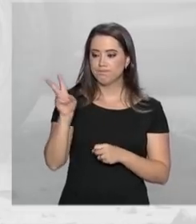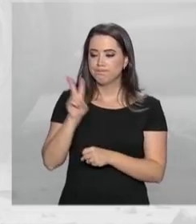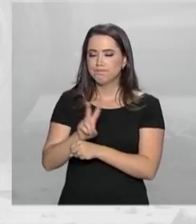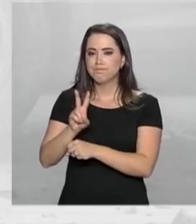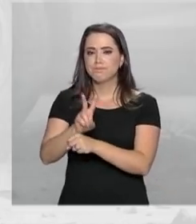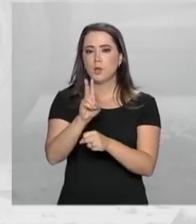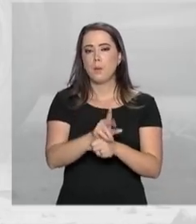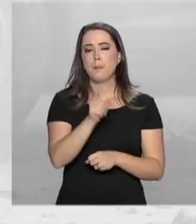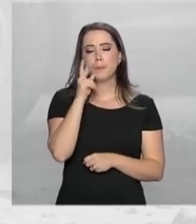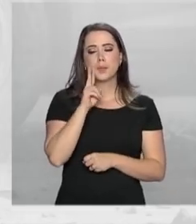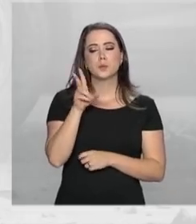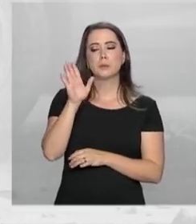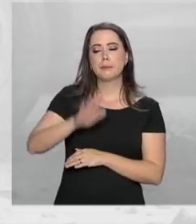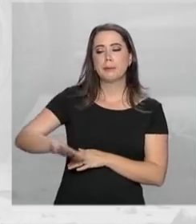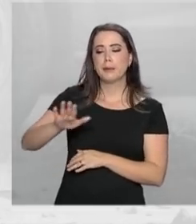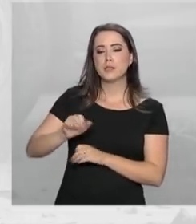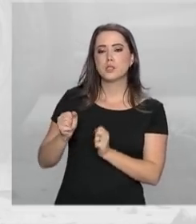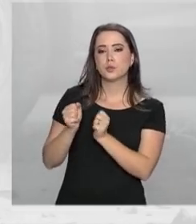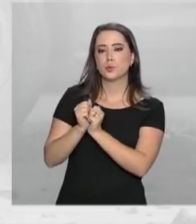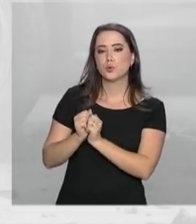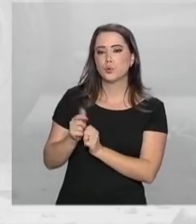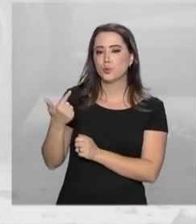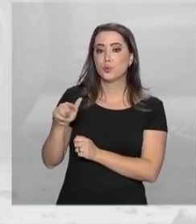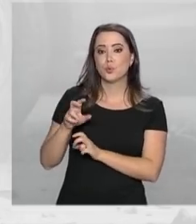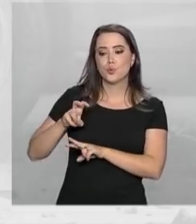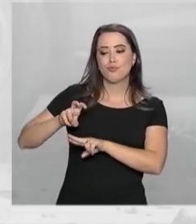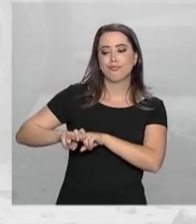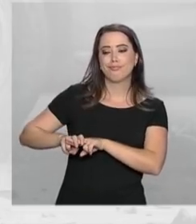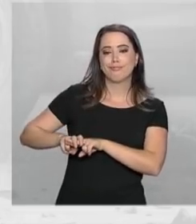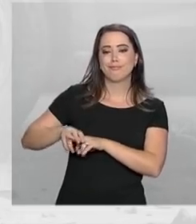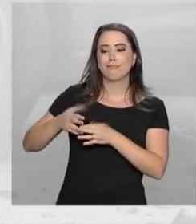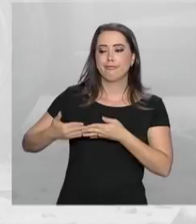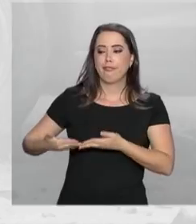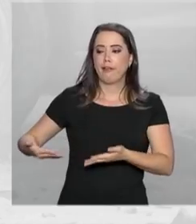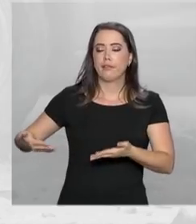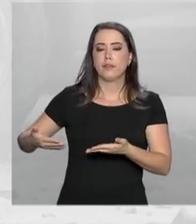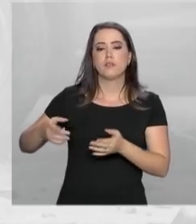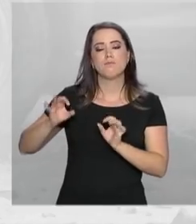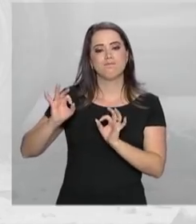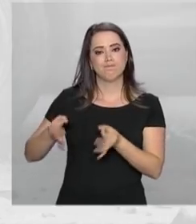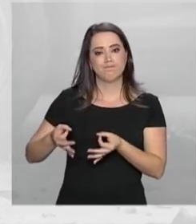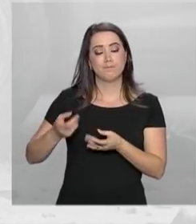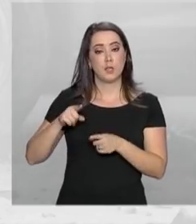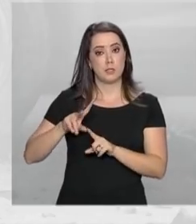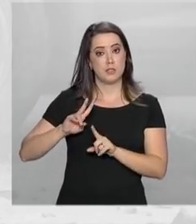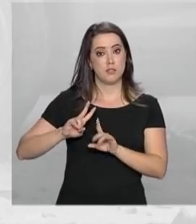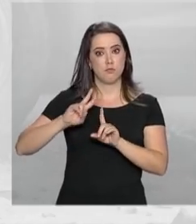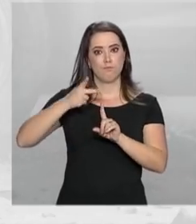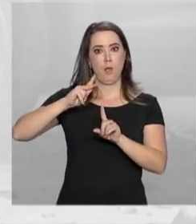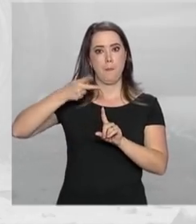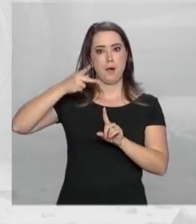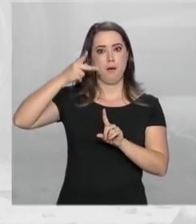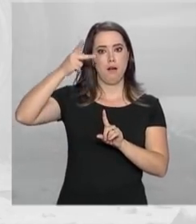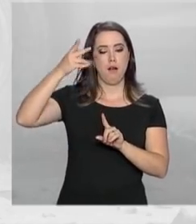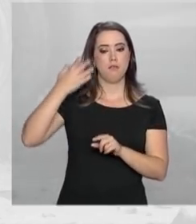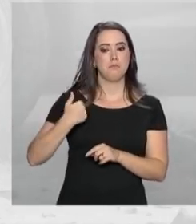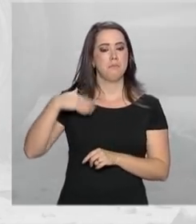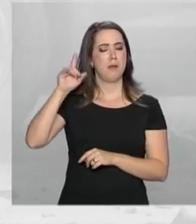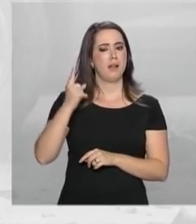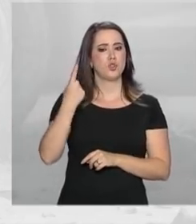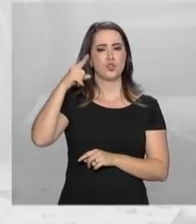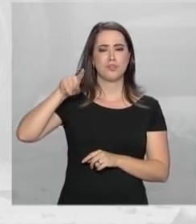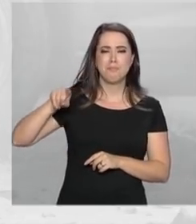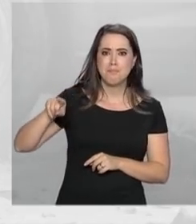transportando crianças sem o uso da cadeirinha. Neste final de ano, o número pulou para mais de mil,